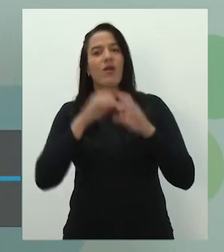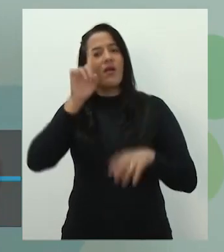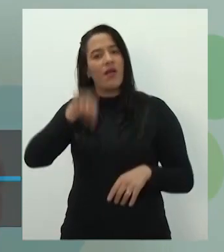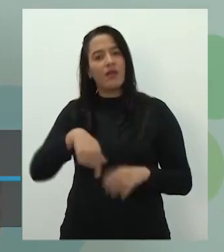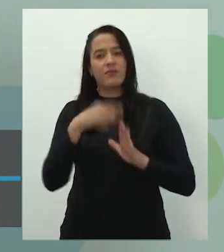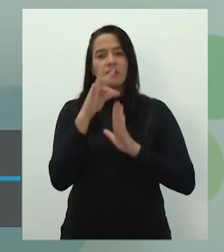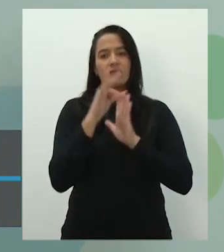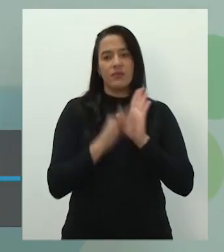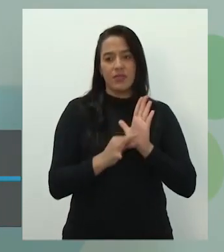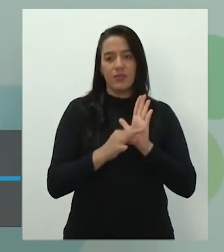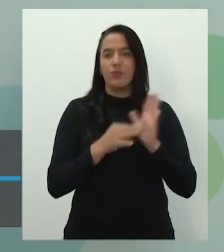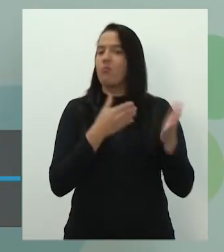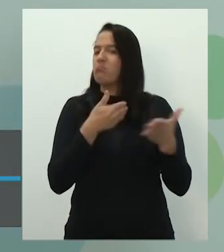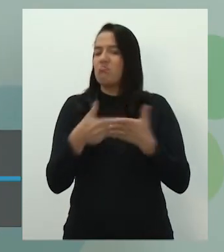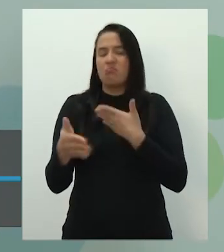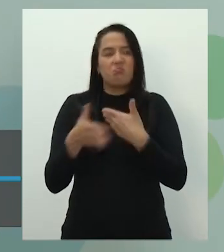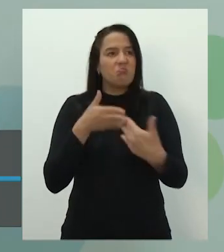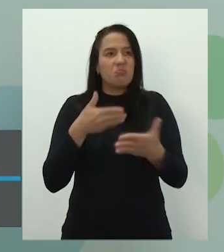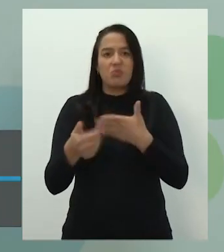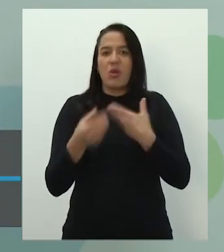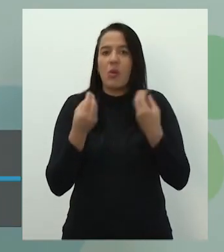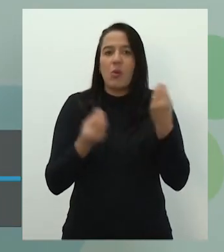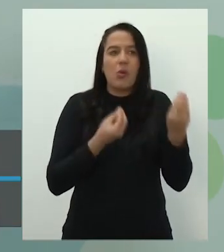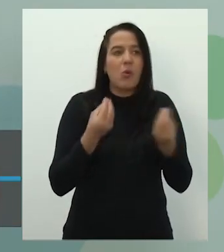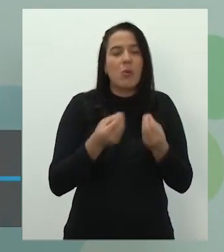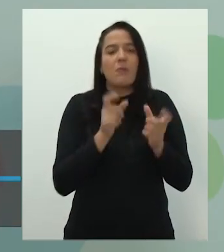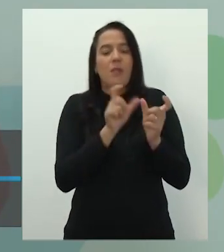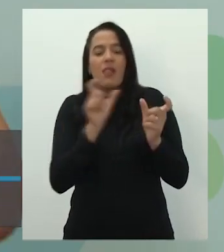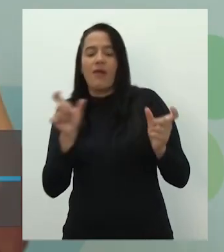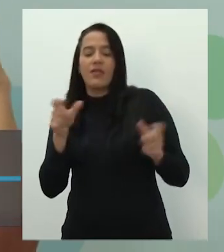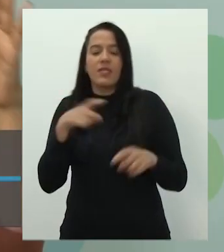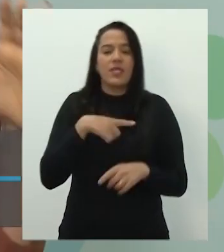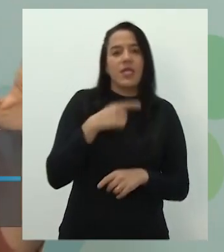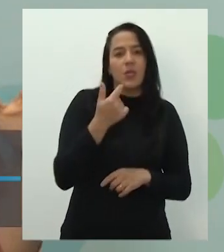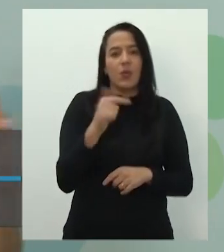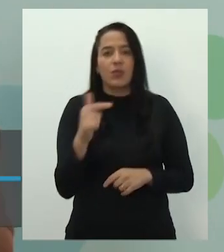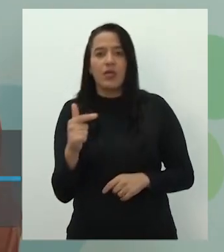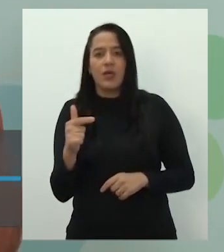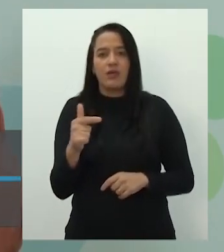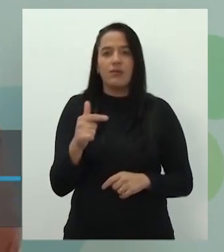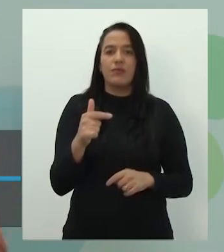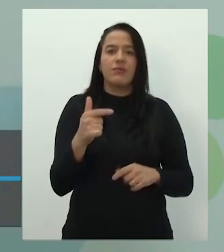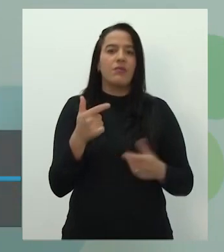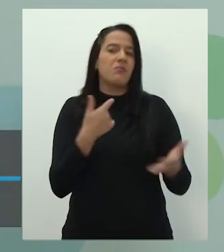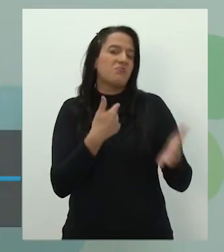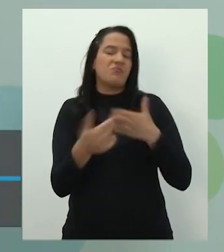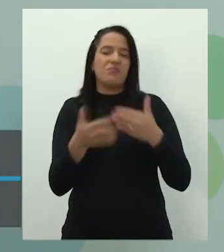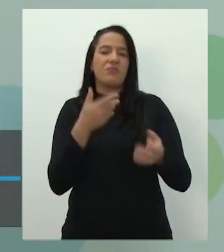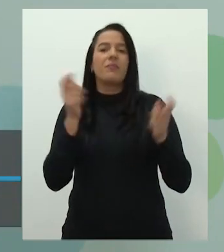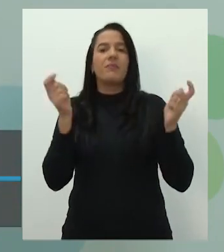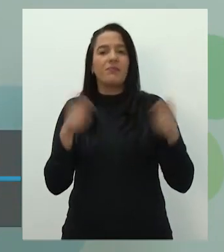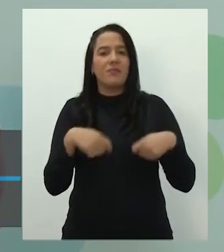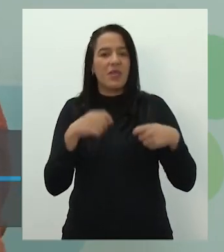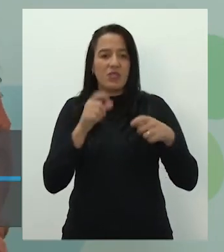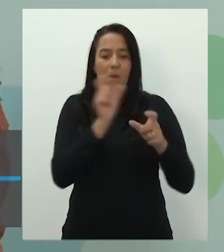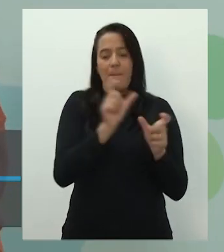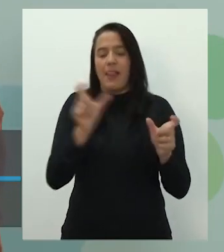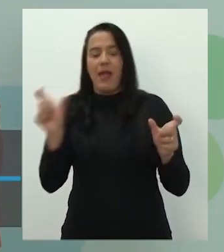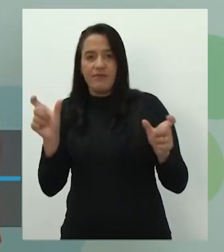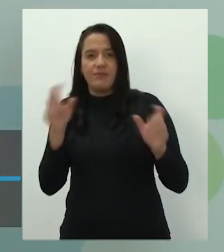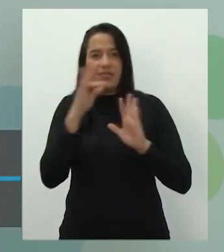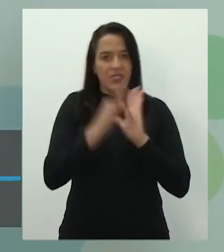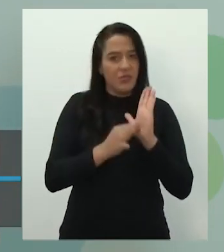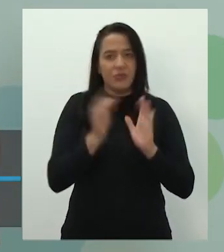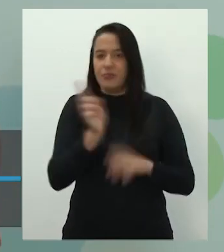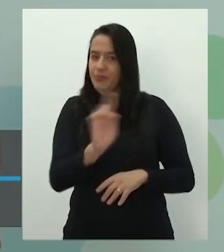gente. Não importa como, se tem palavras ou não. Desmistifica isso. Não precisa só ter palavras, tá bom? Olha só, a gente